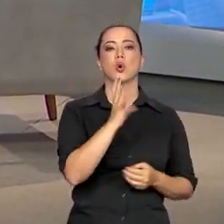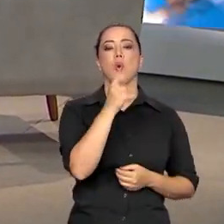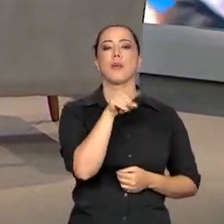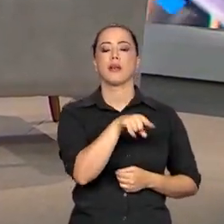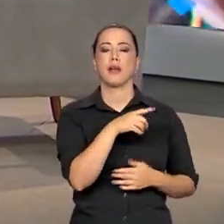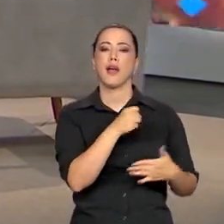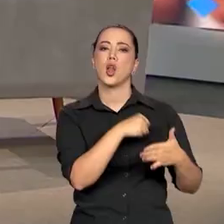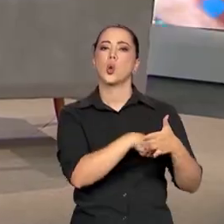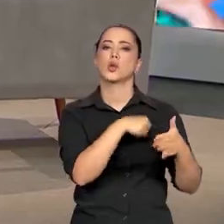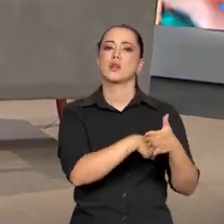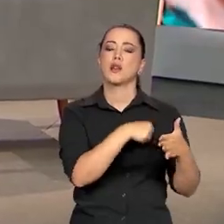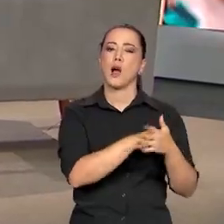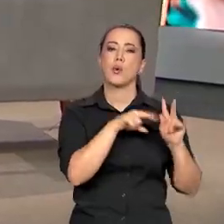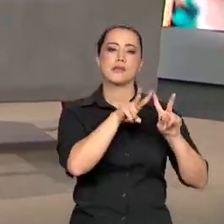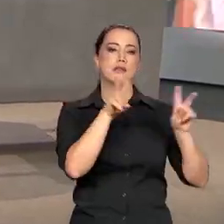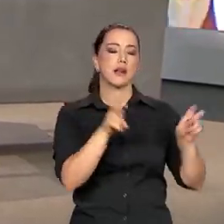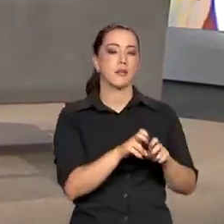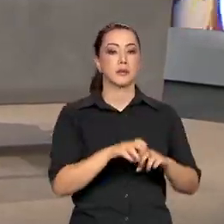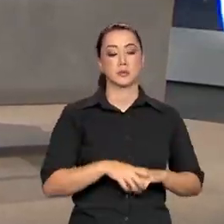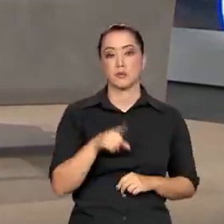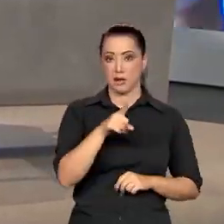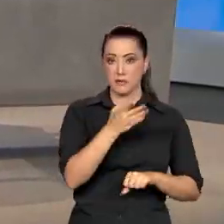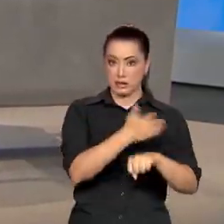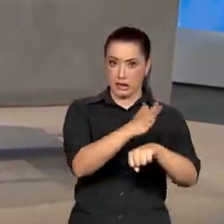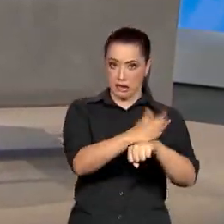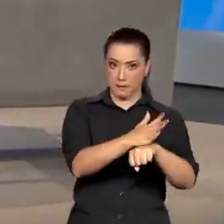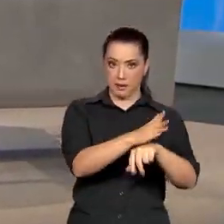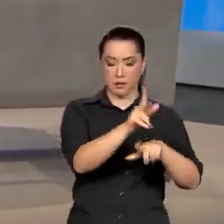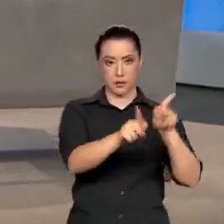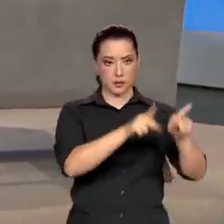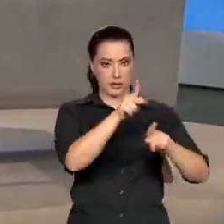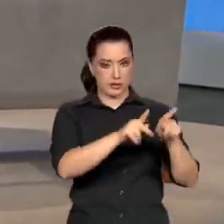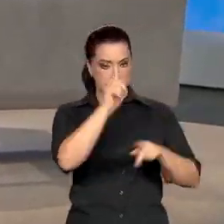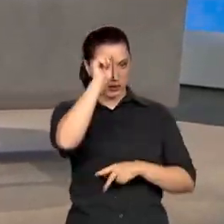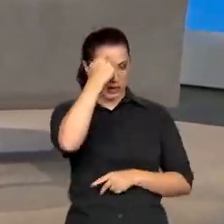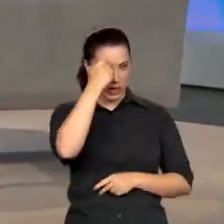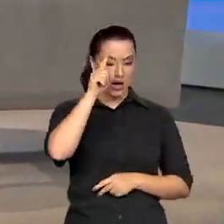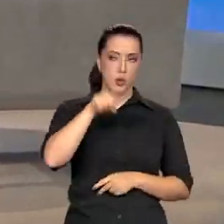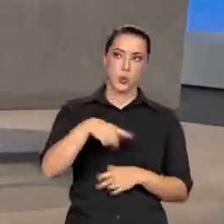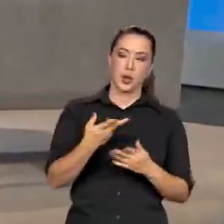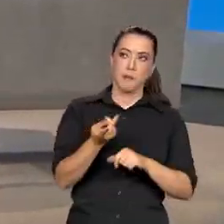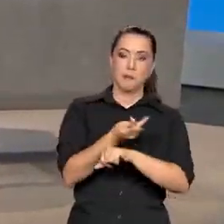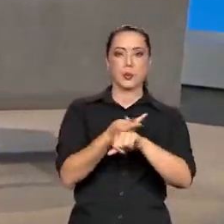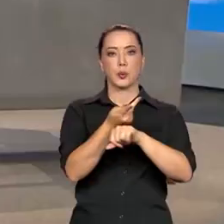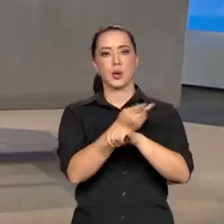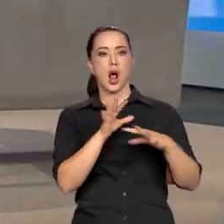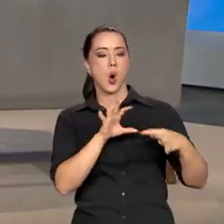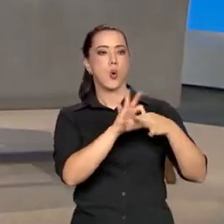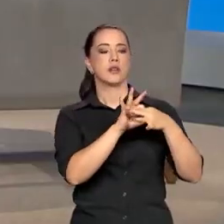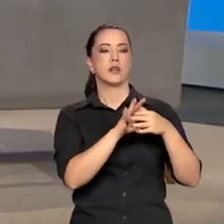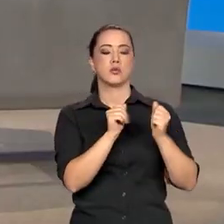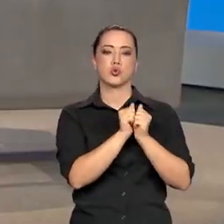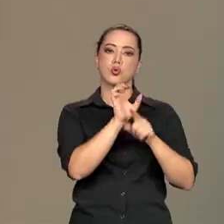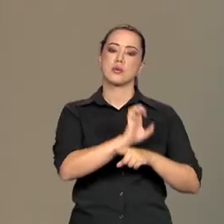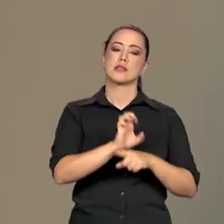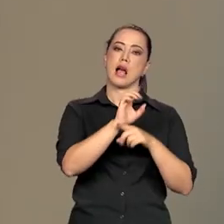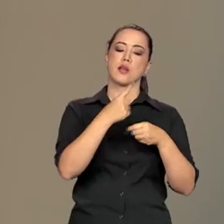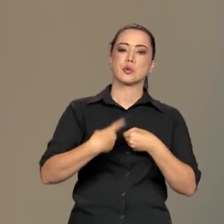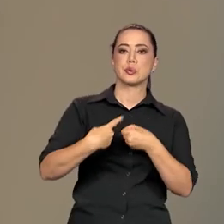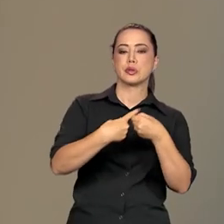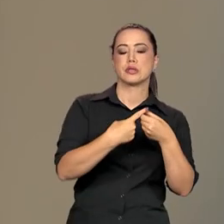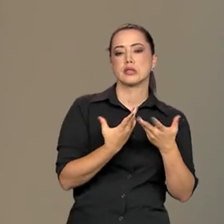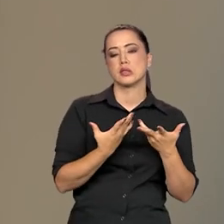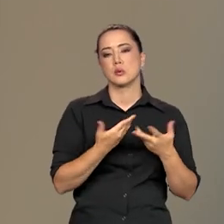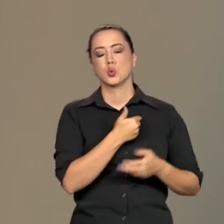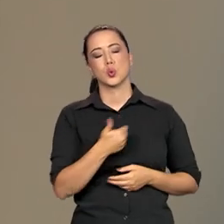enfrentar essa questão? Quer dizer, é você capacitar a população negra, é você buscar parcerias com estados, municípios, o poder